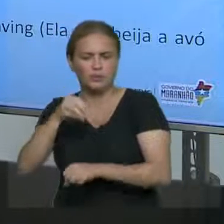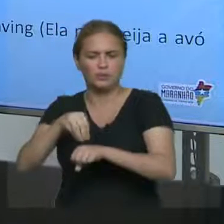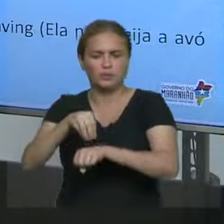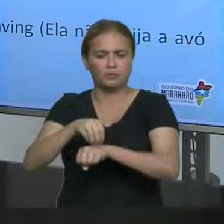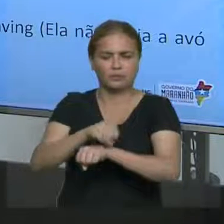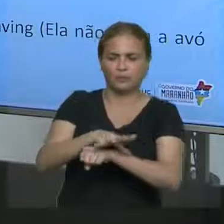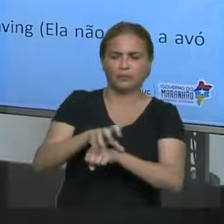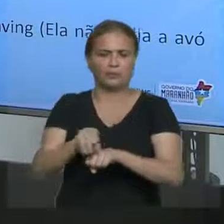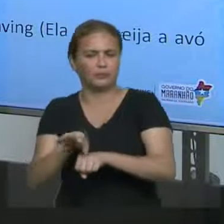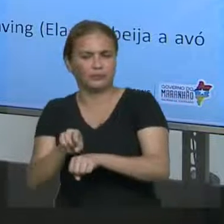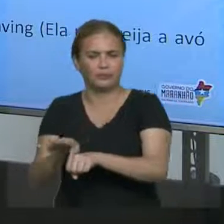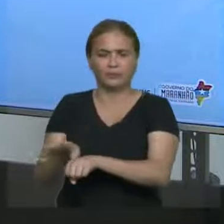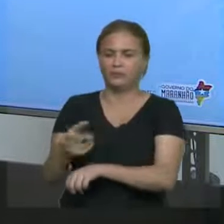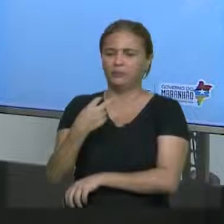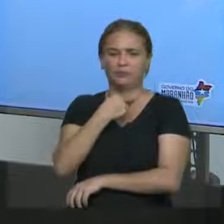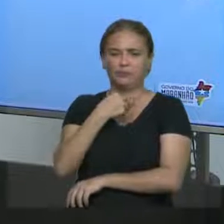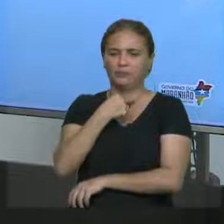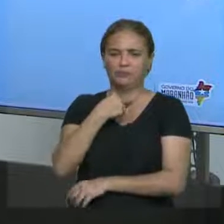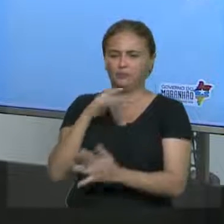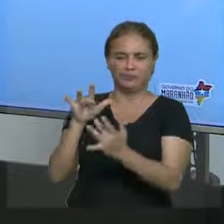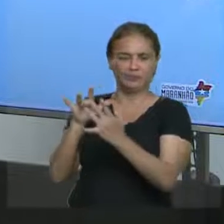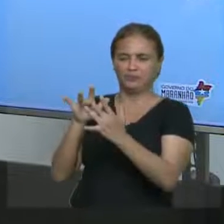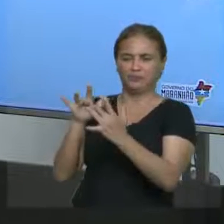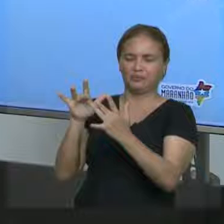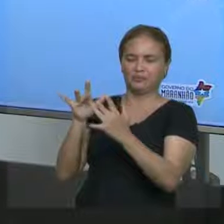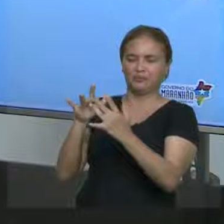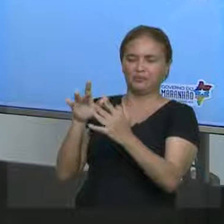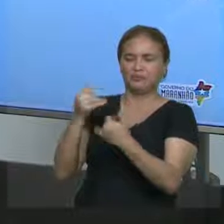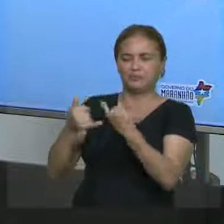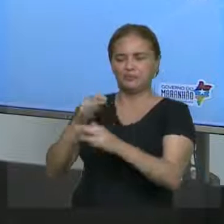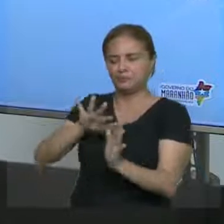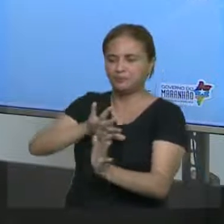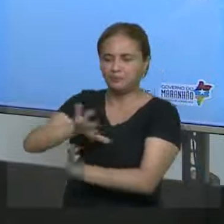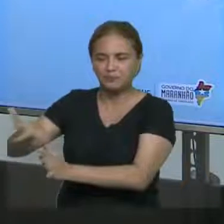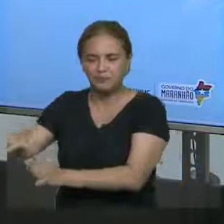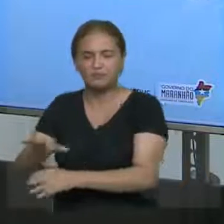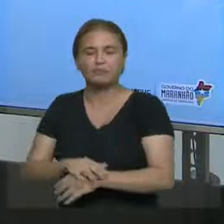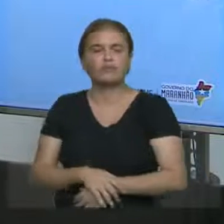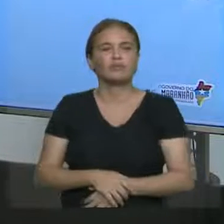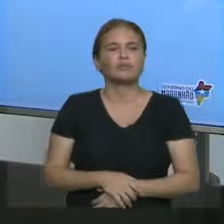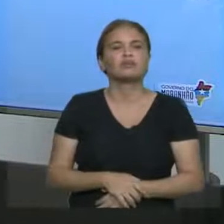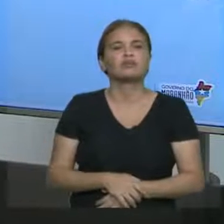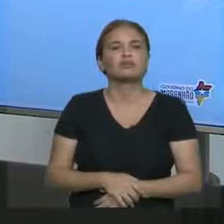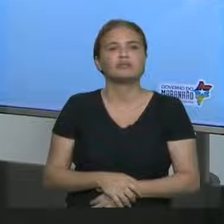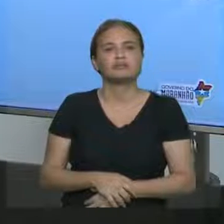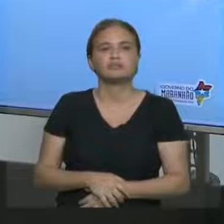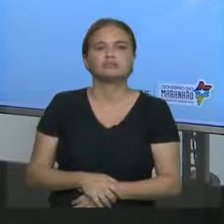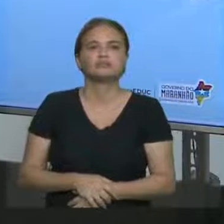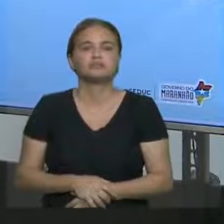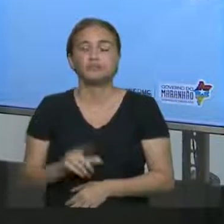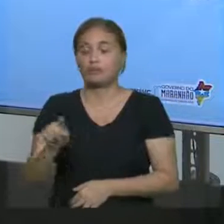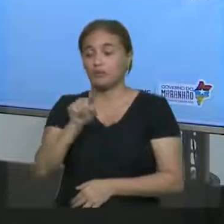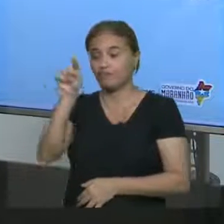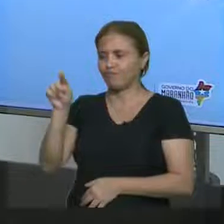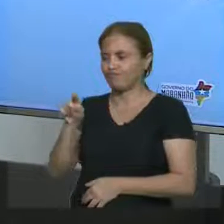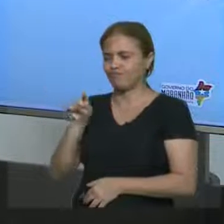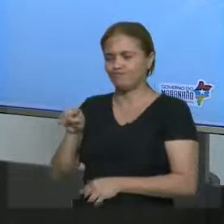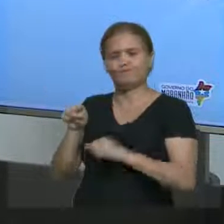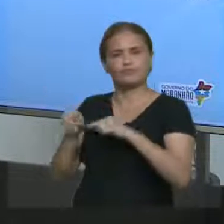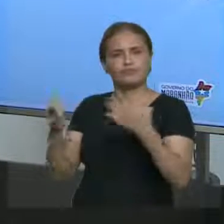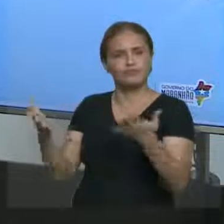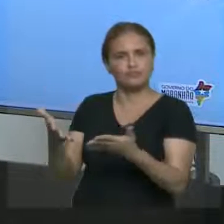tal. Só aquele beijinho assim, talvez de longe e tal. Vamos falar da interrogativa agora? Interrogative form, question form.